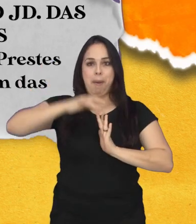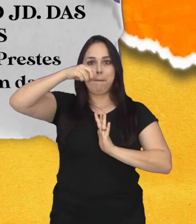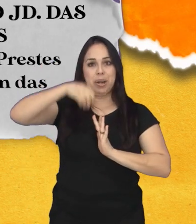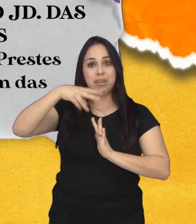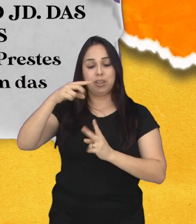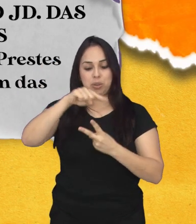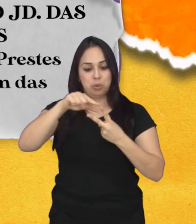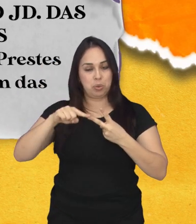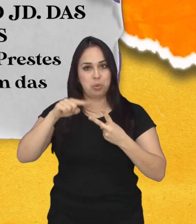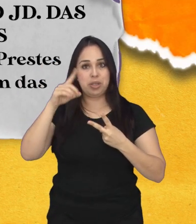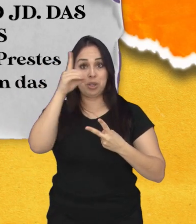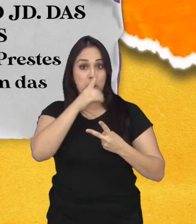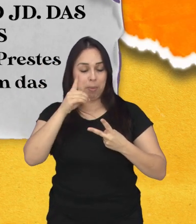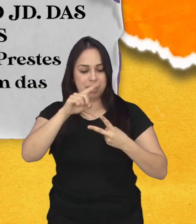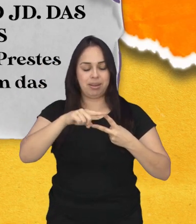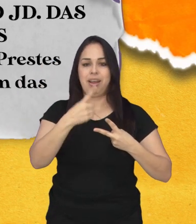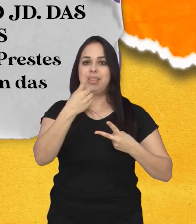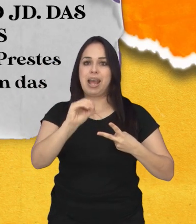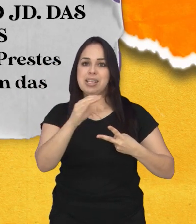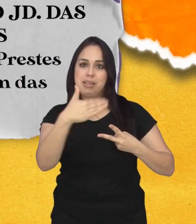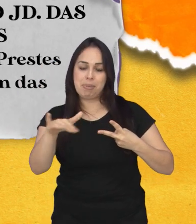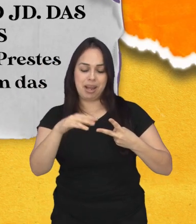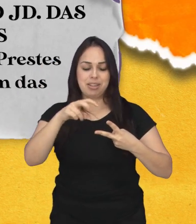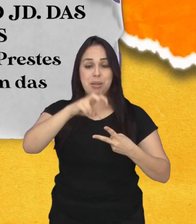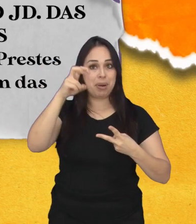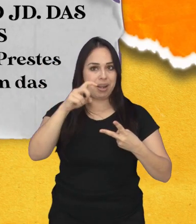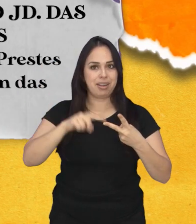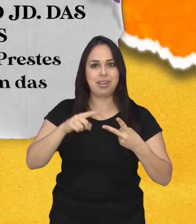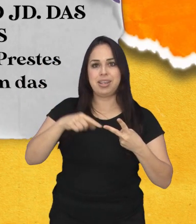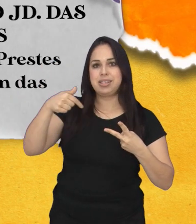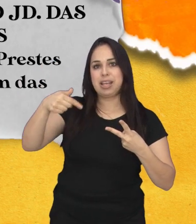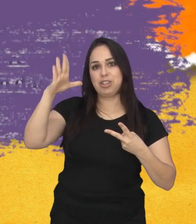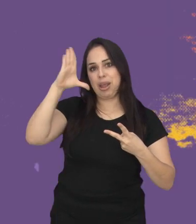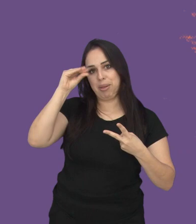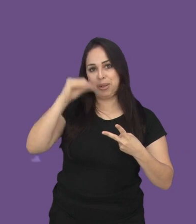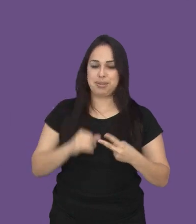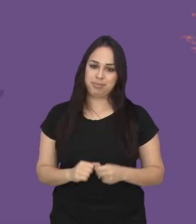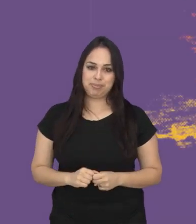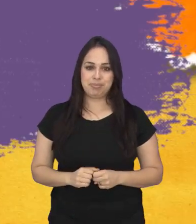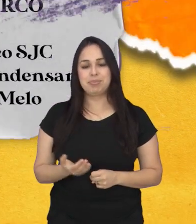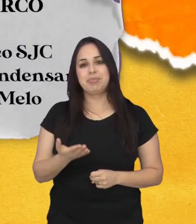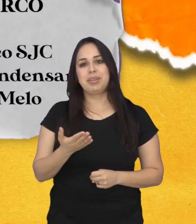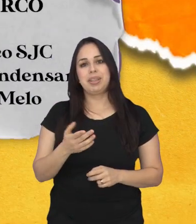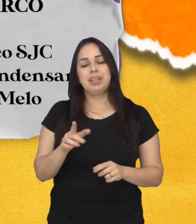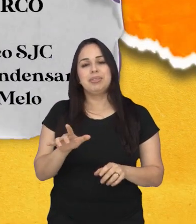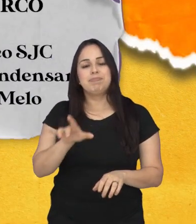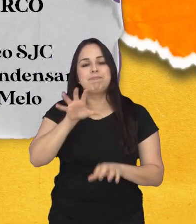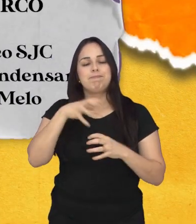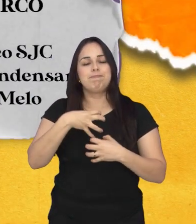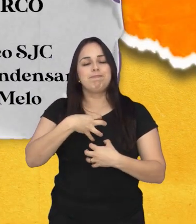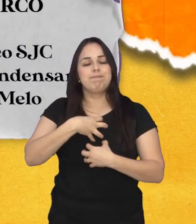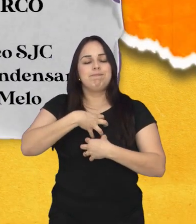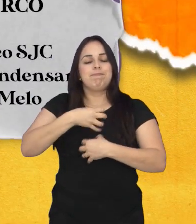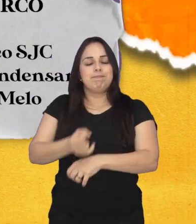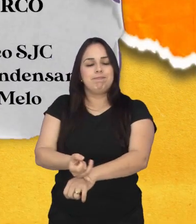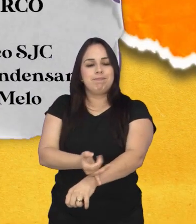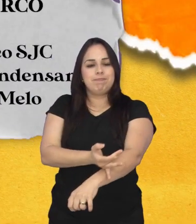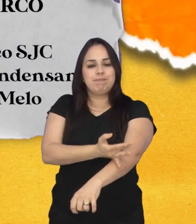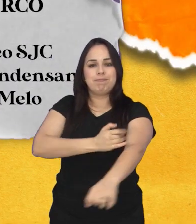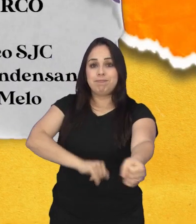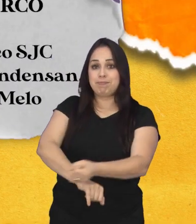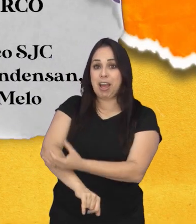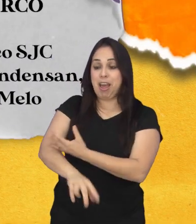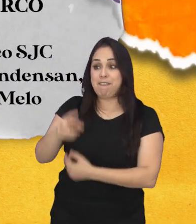apresentações no domingo, às 10h30 da manhã e 7h da noite. Venha se emocionar com a Orquestra